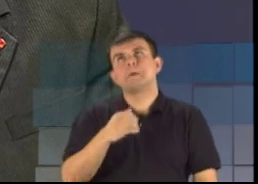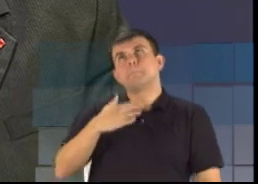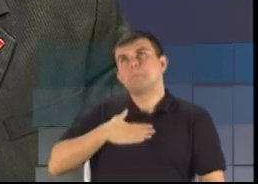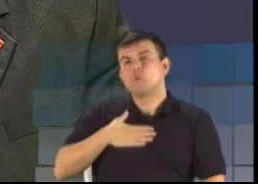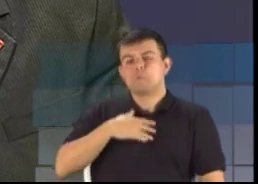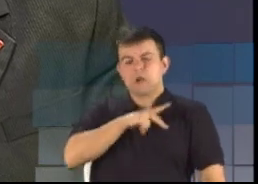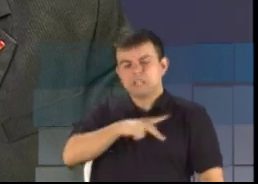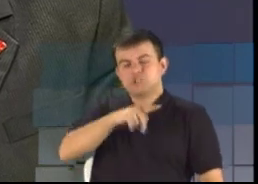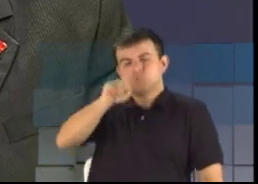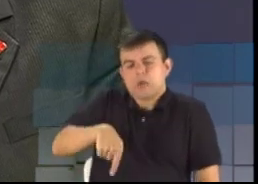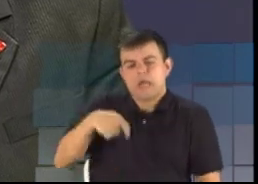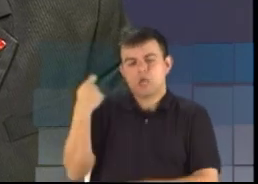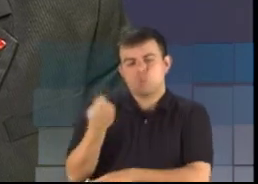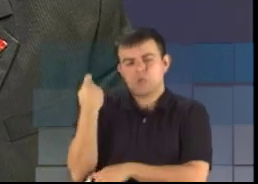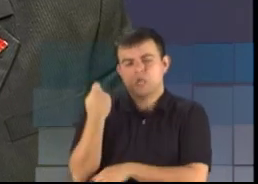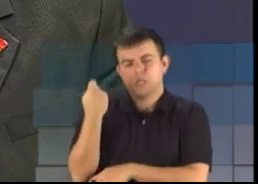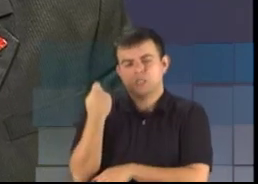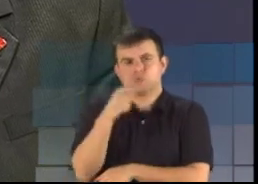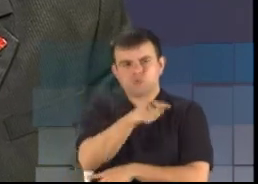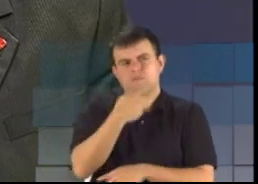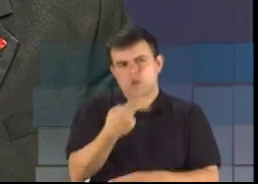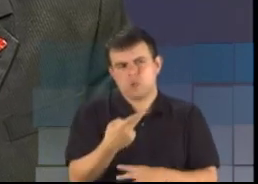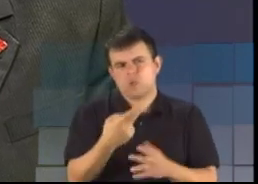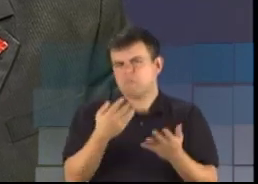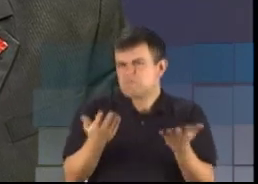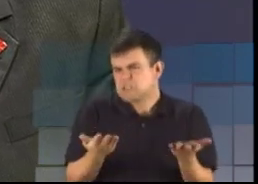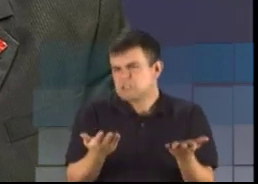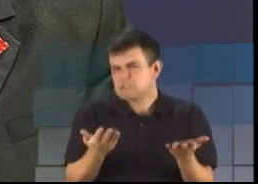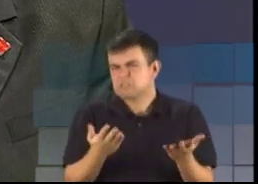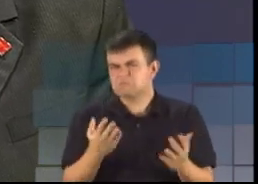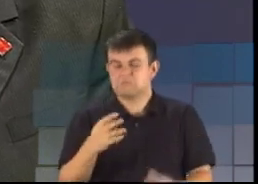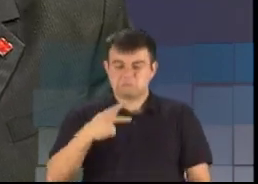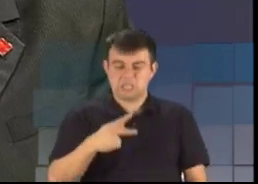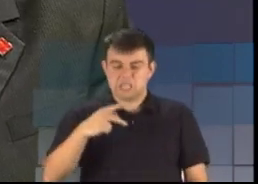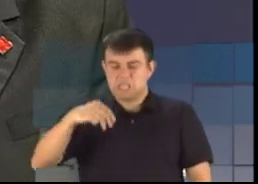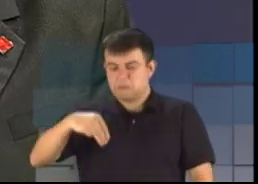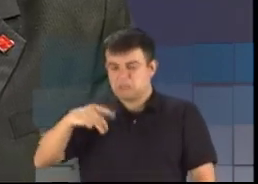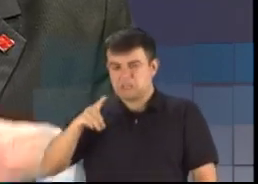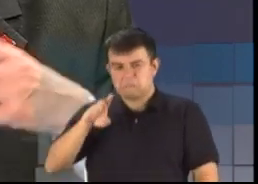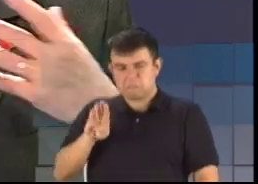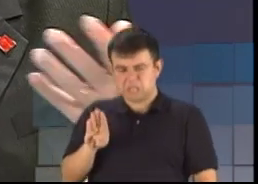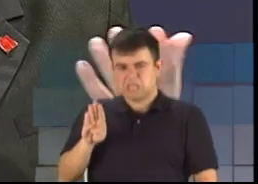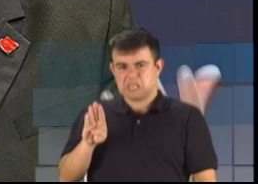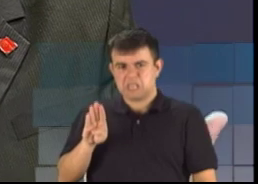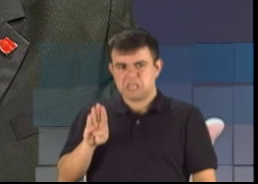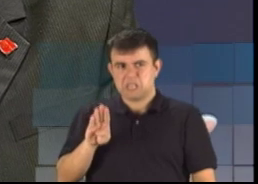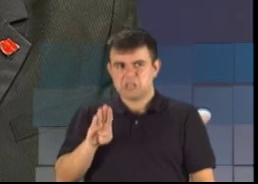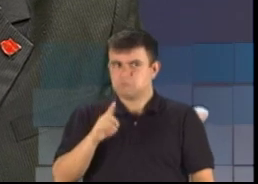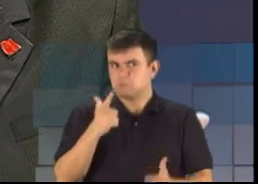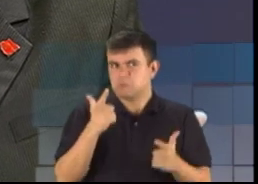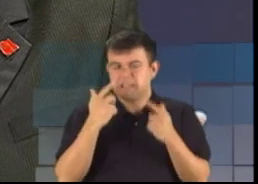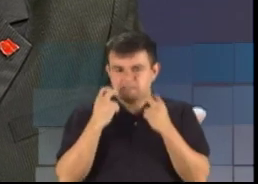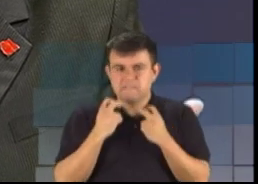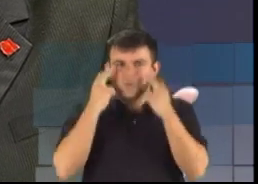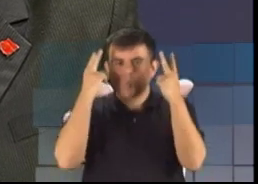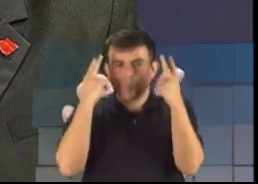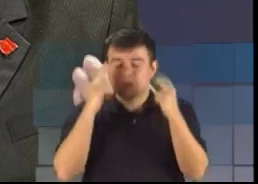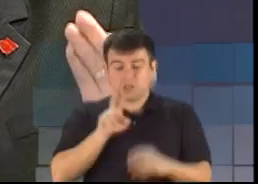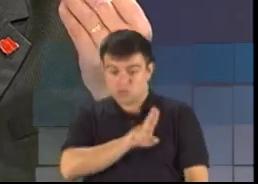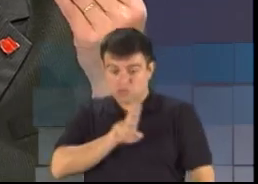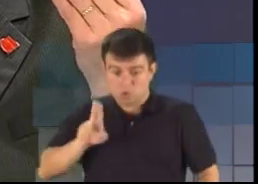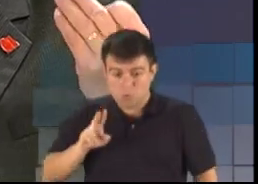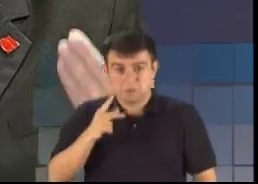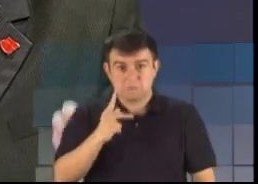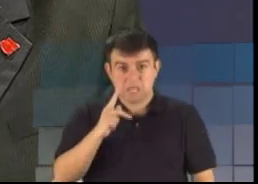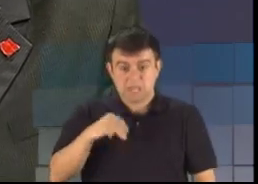começo a me perguntar assim, será que o PMDB, por exemplo, não tem vergonha de se chamar PMDB, precisamente